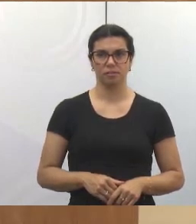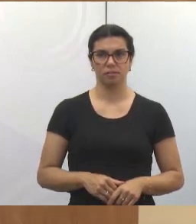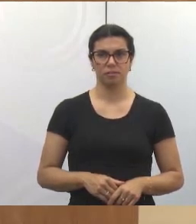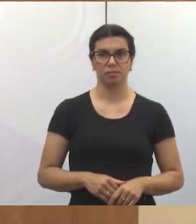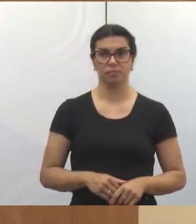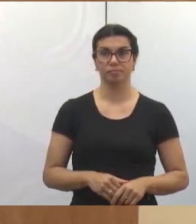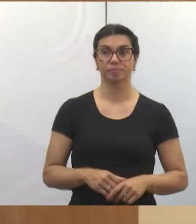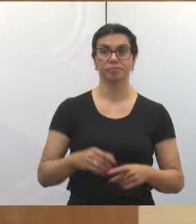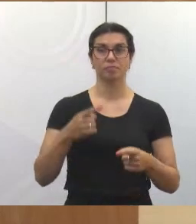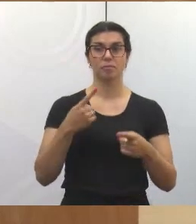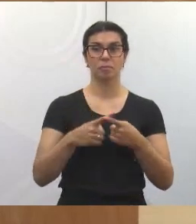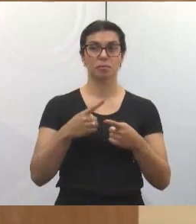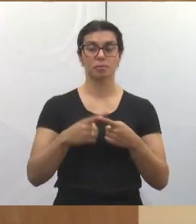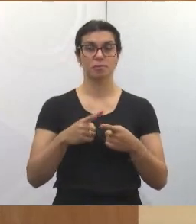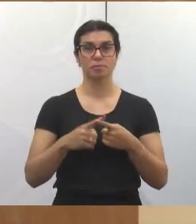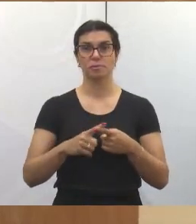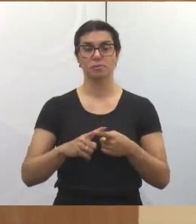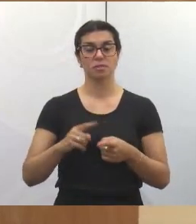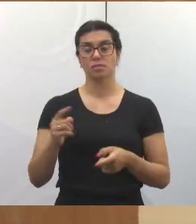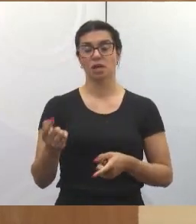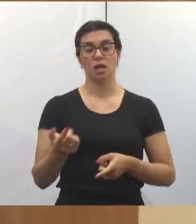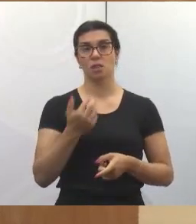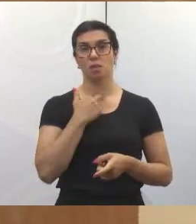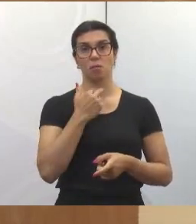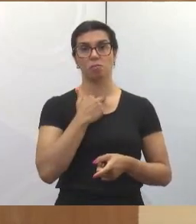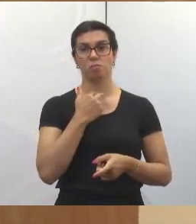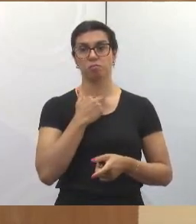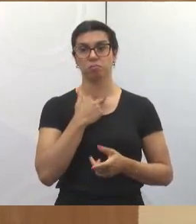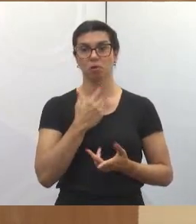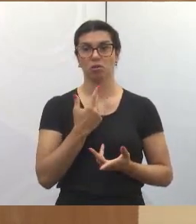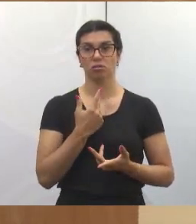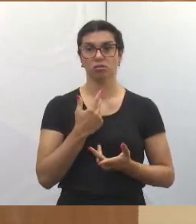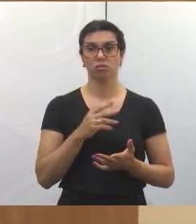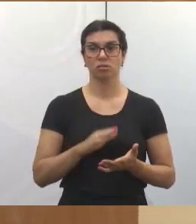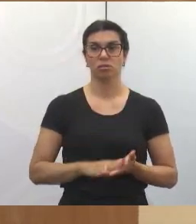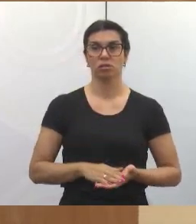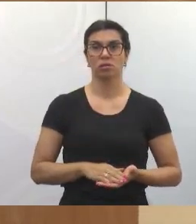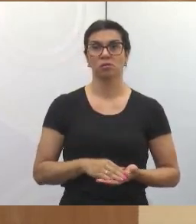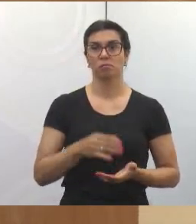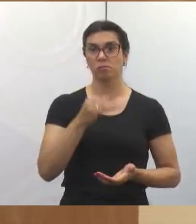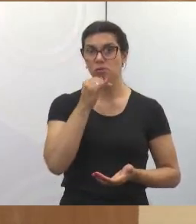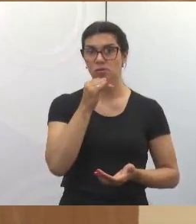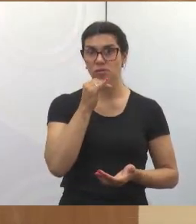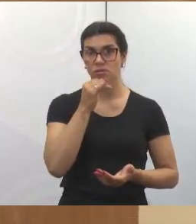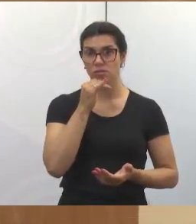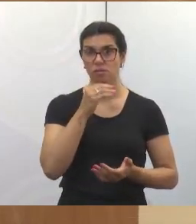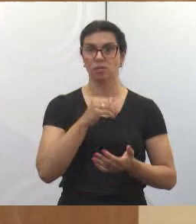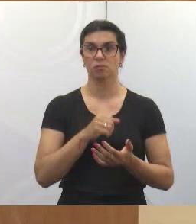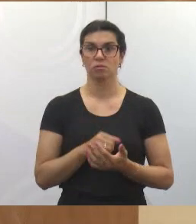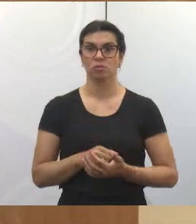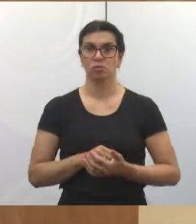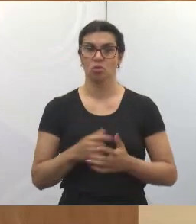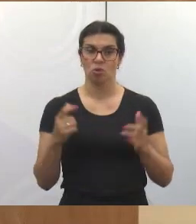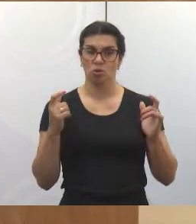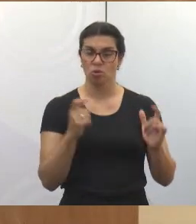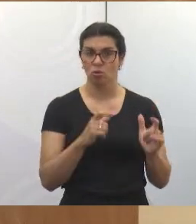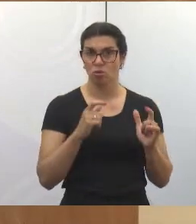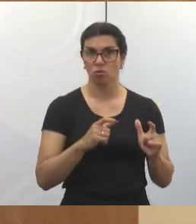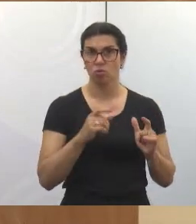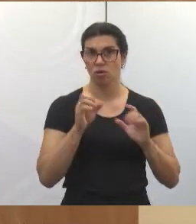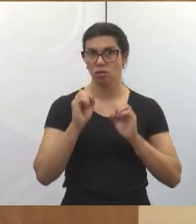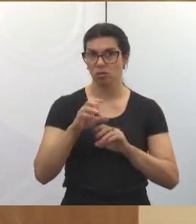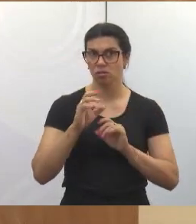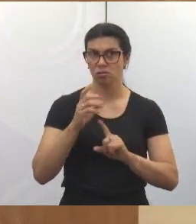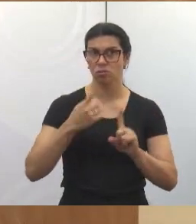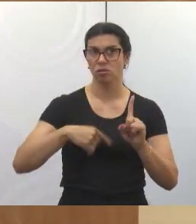Porque é inadmissível, não Um equipamento tão importante como aquele, que era para os jovens, para os idosos estarem